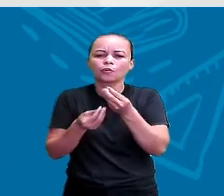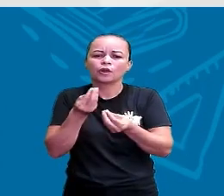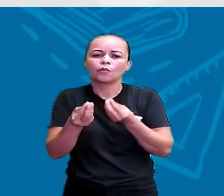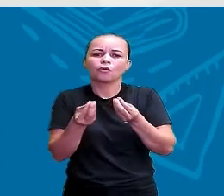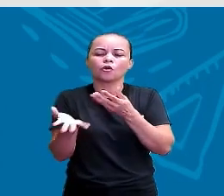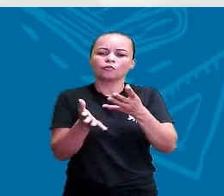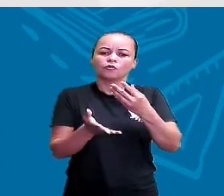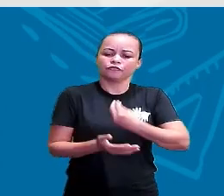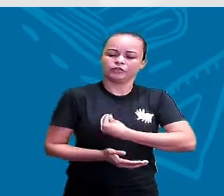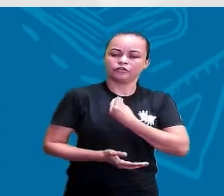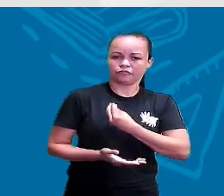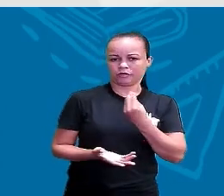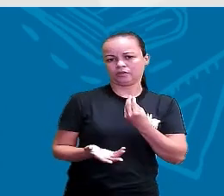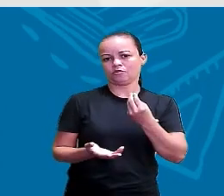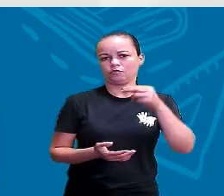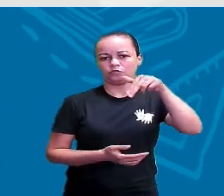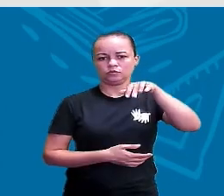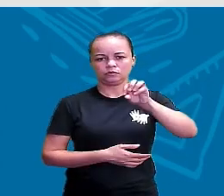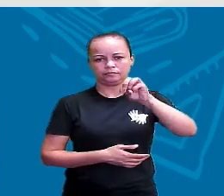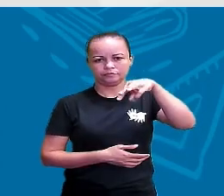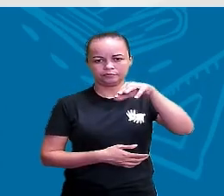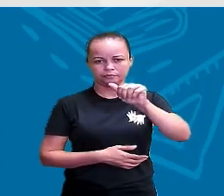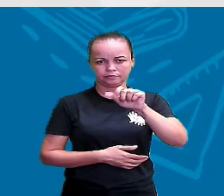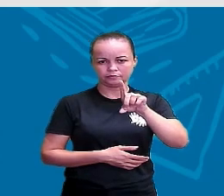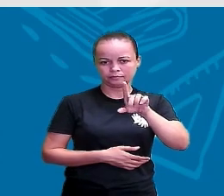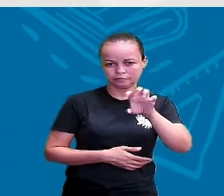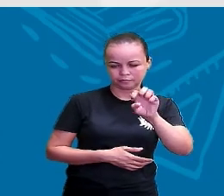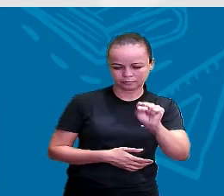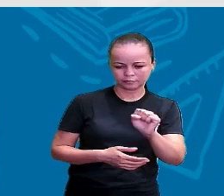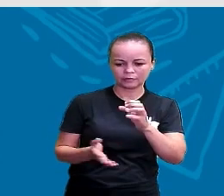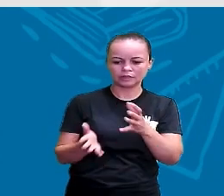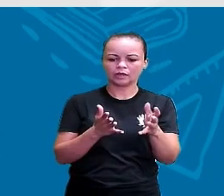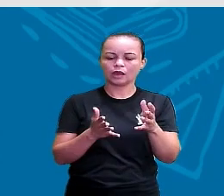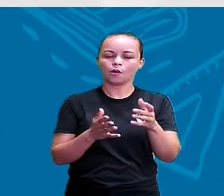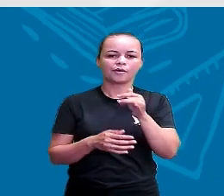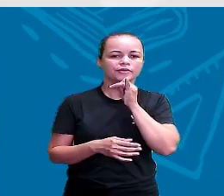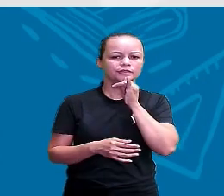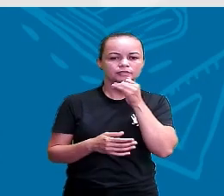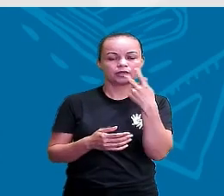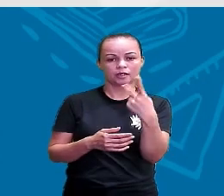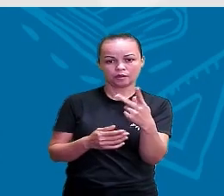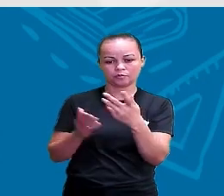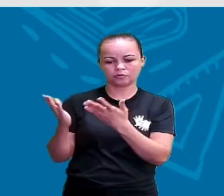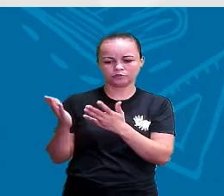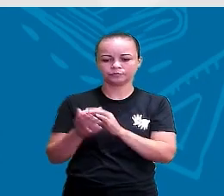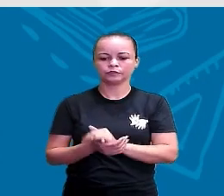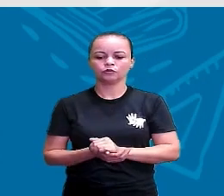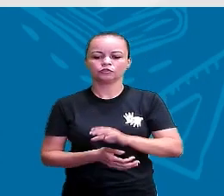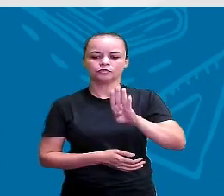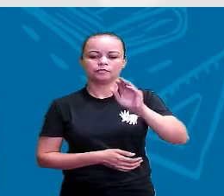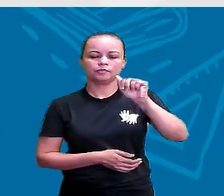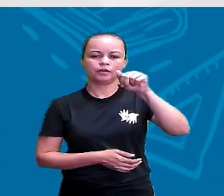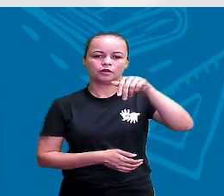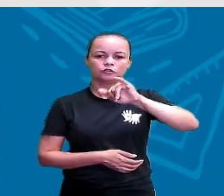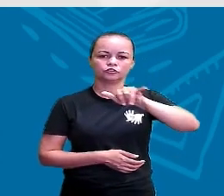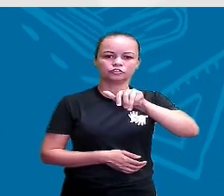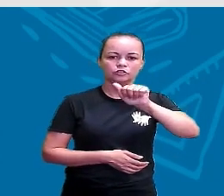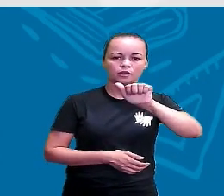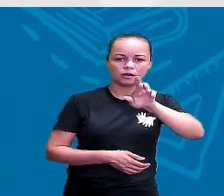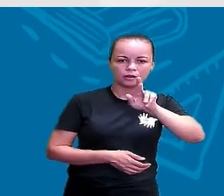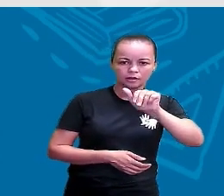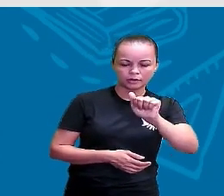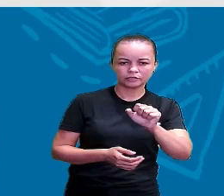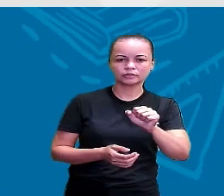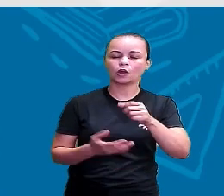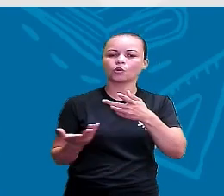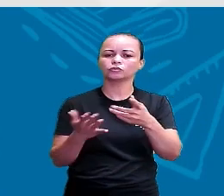de viver como nômades, tá? Alguns exemplos de povos nômades atualmente, ó, os Banjaras, que são os ciganos da Índia,